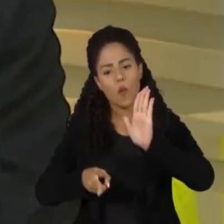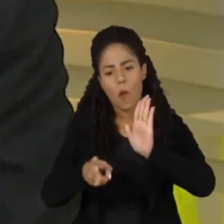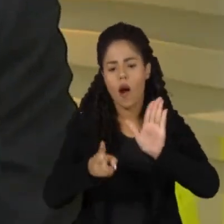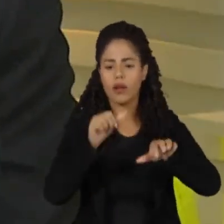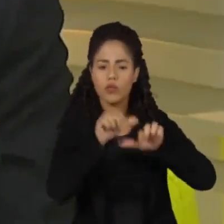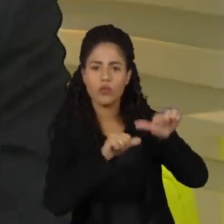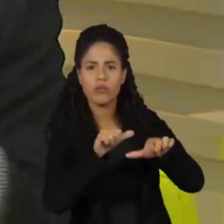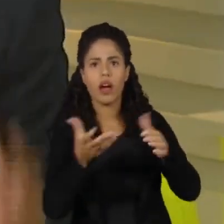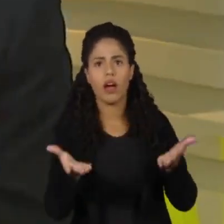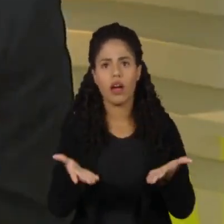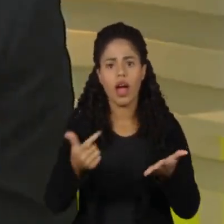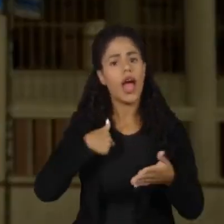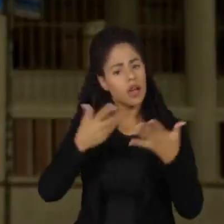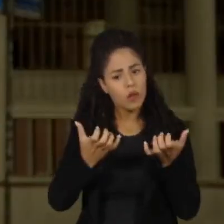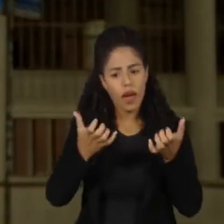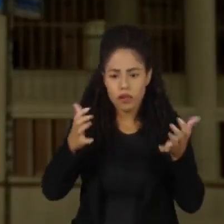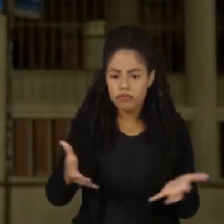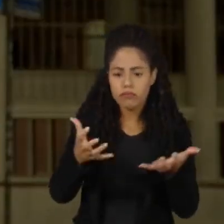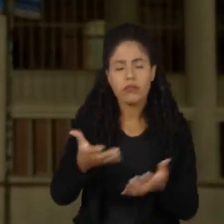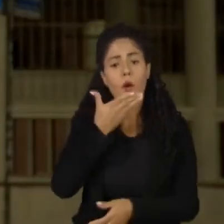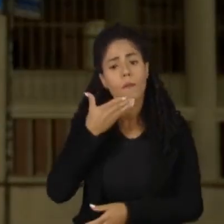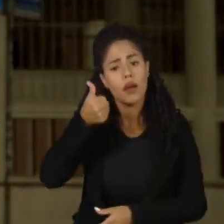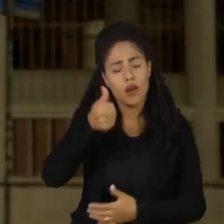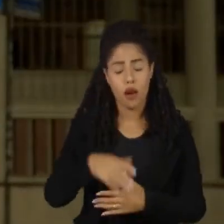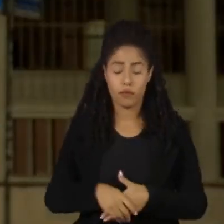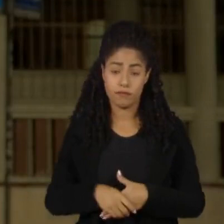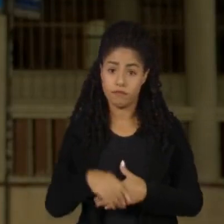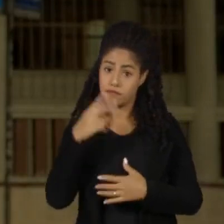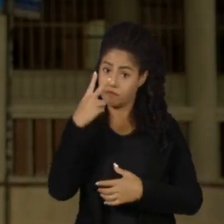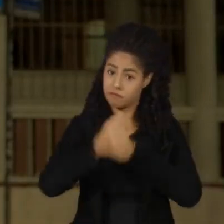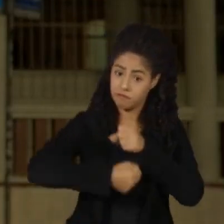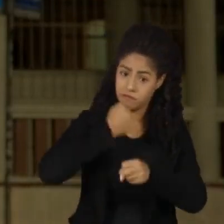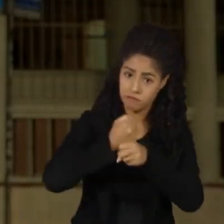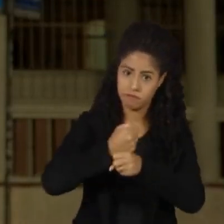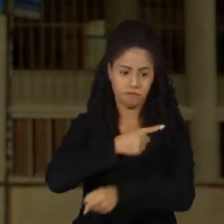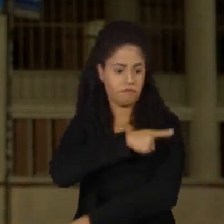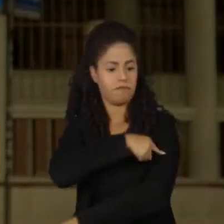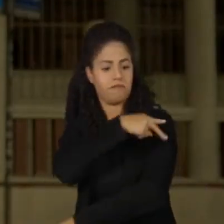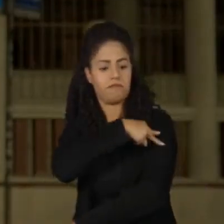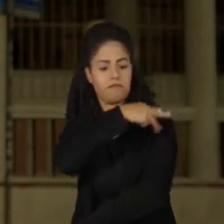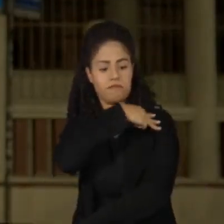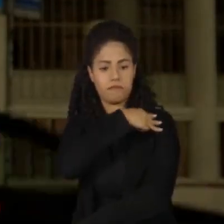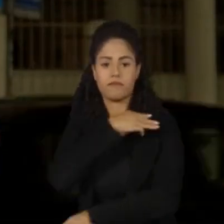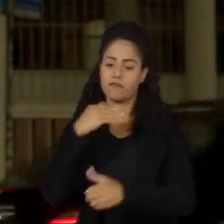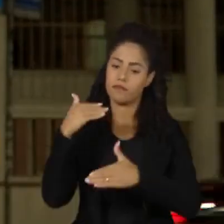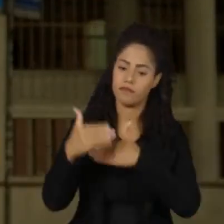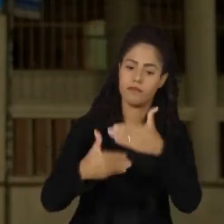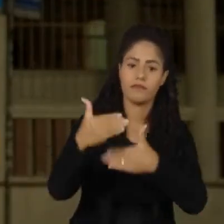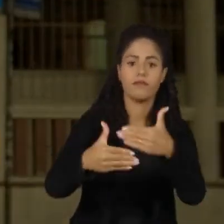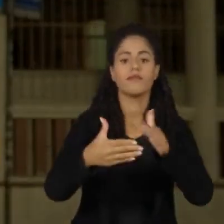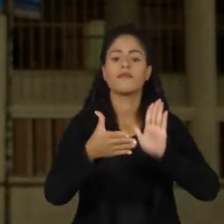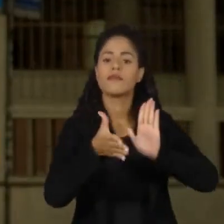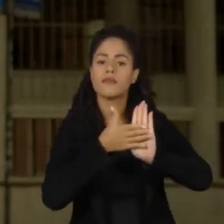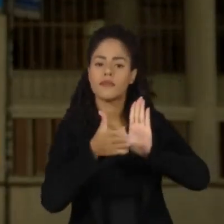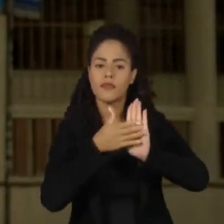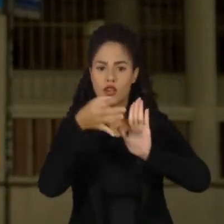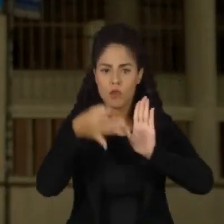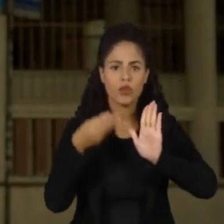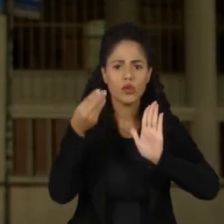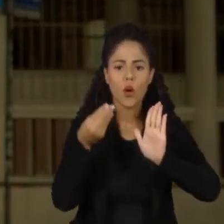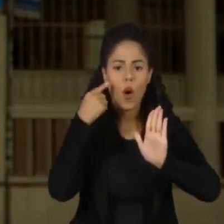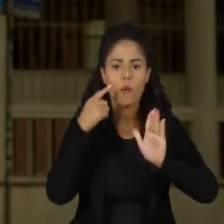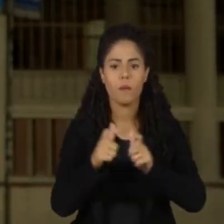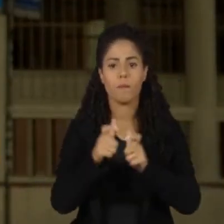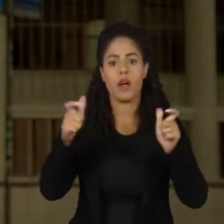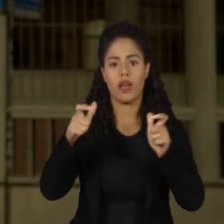e eu sou da linha que vamos aperfeiçoar. Em vigor há dois anos, o novo ensino médio promove alterações na grade curricular, aumenta a